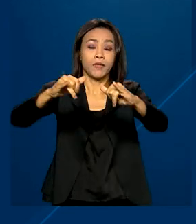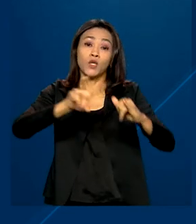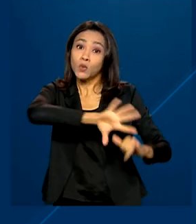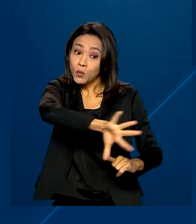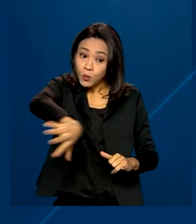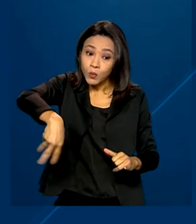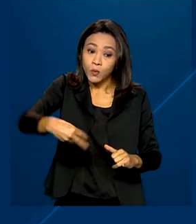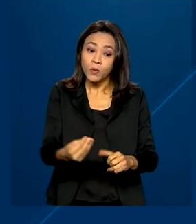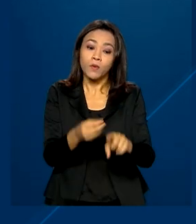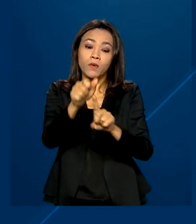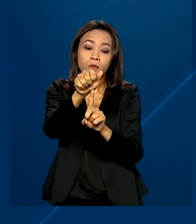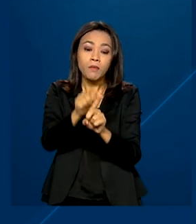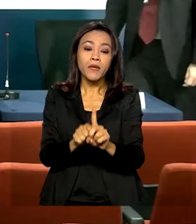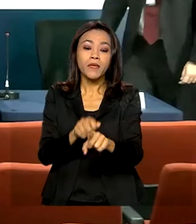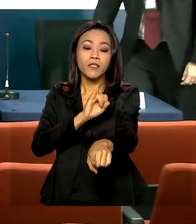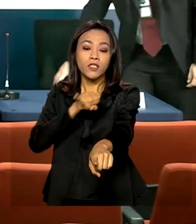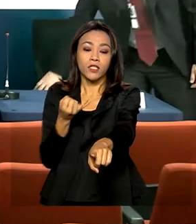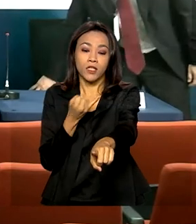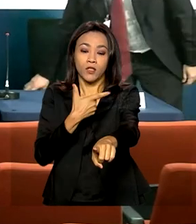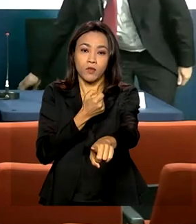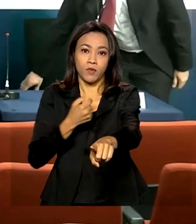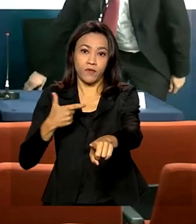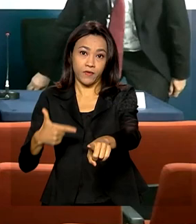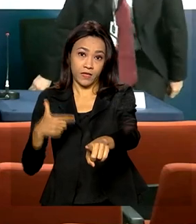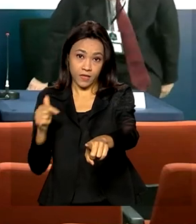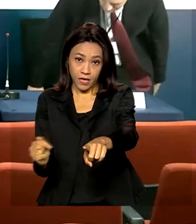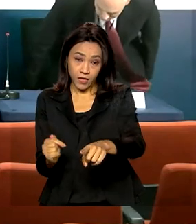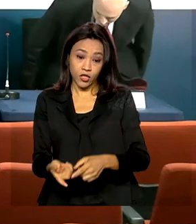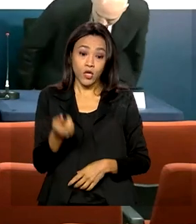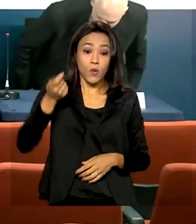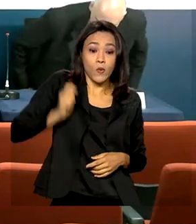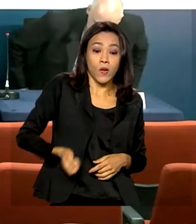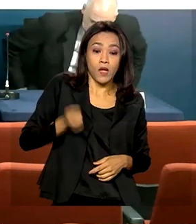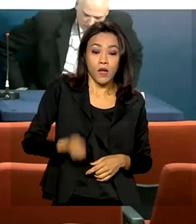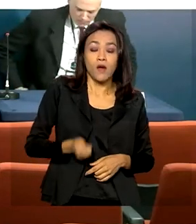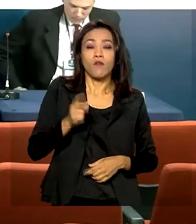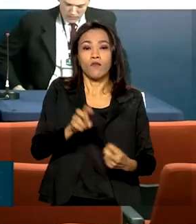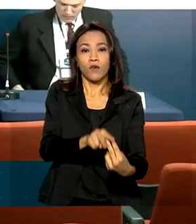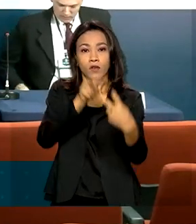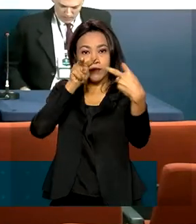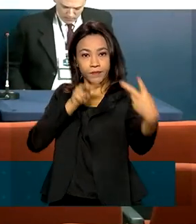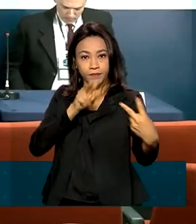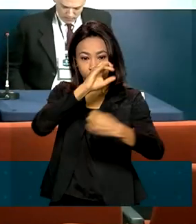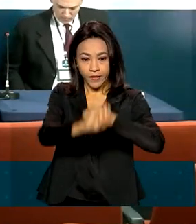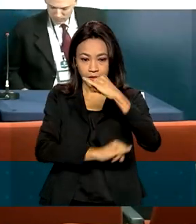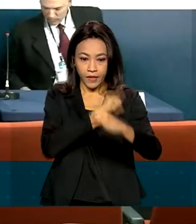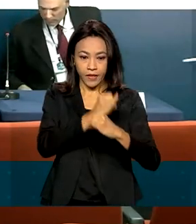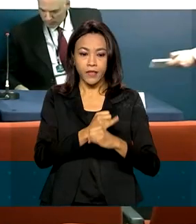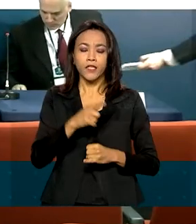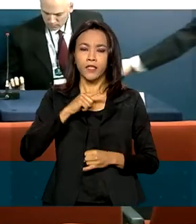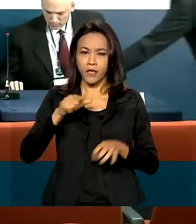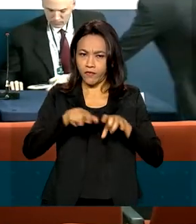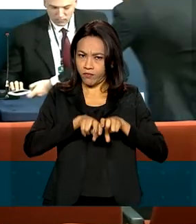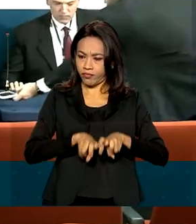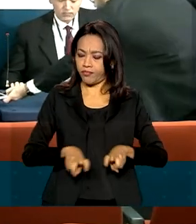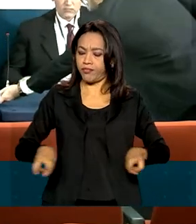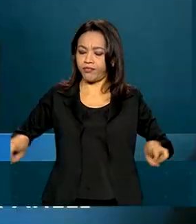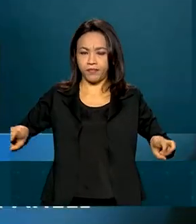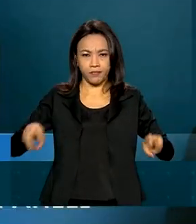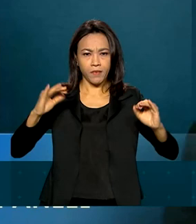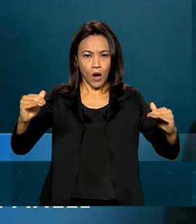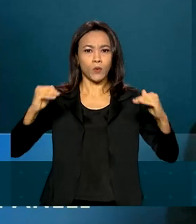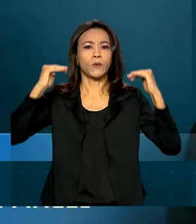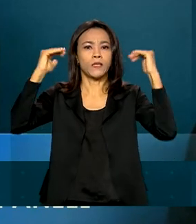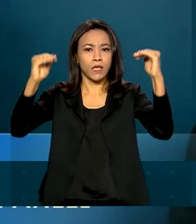janeiro de 2027. O leilão foi realizado online e acompanhado por autoridades do setor elétrico.